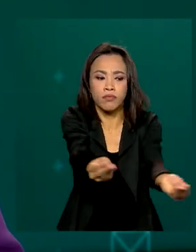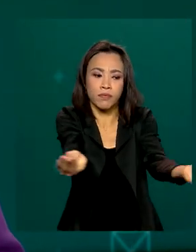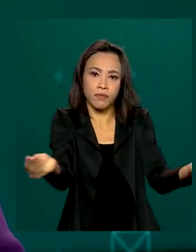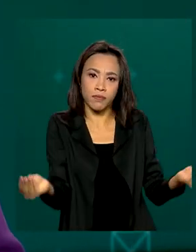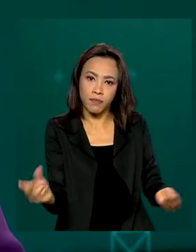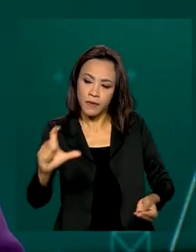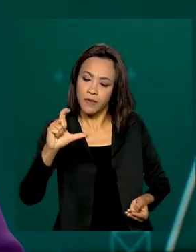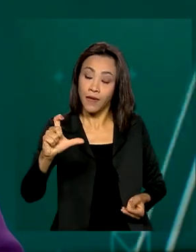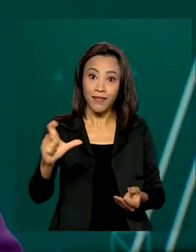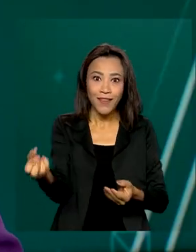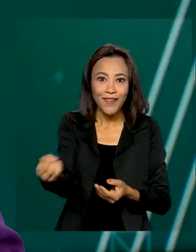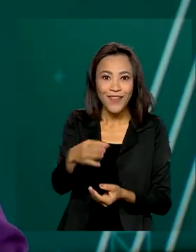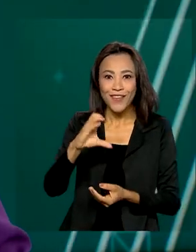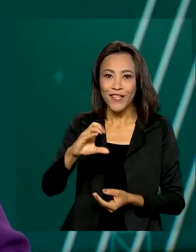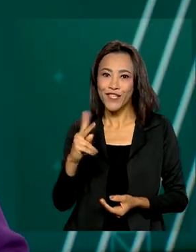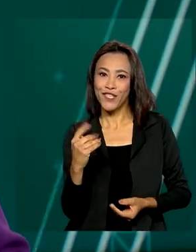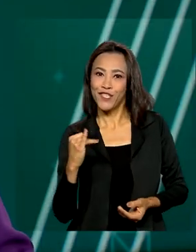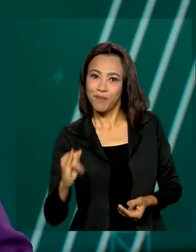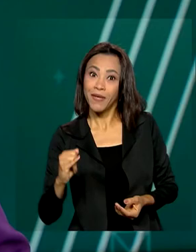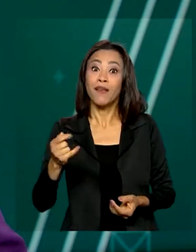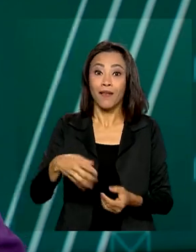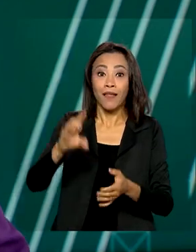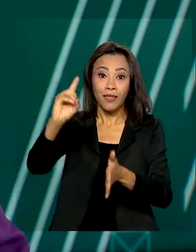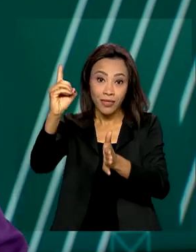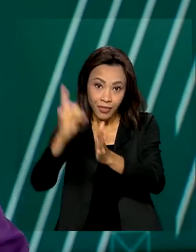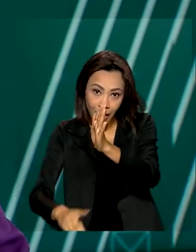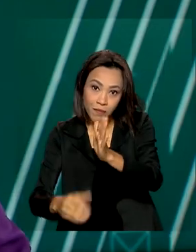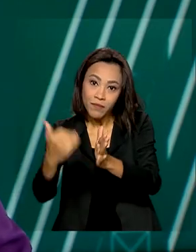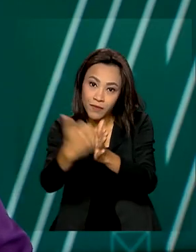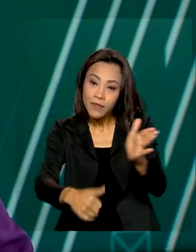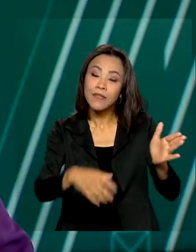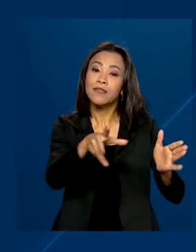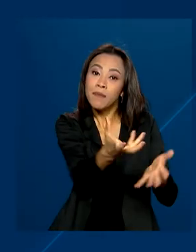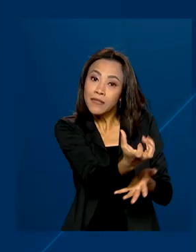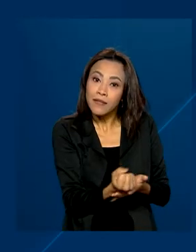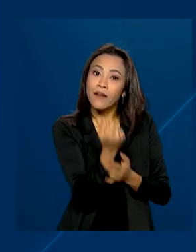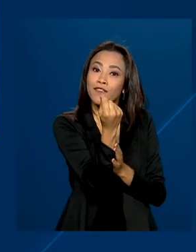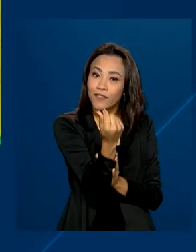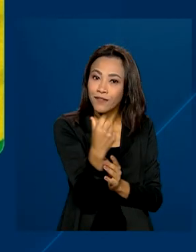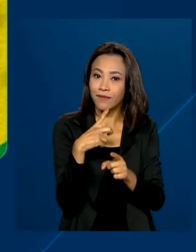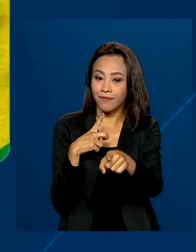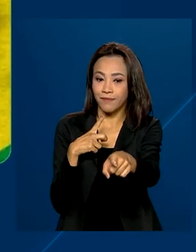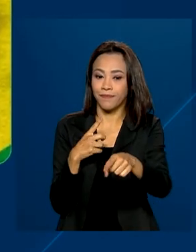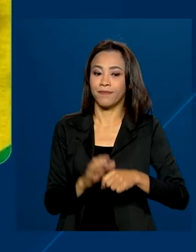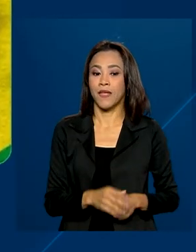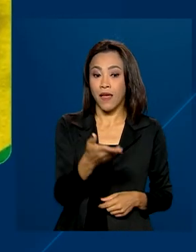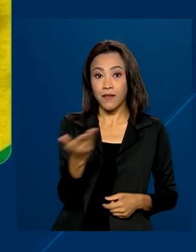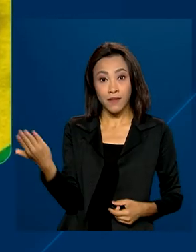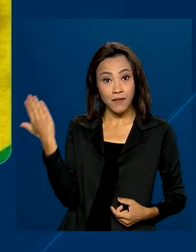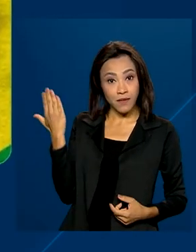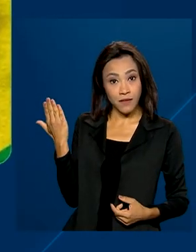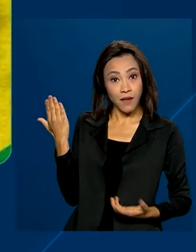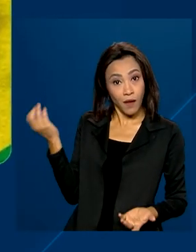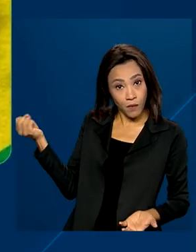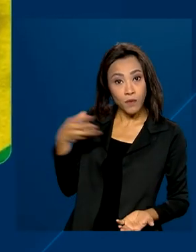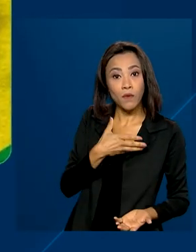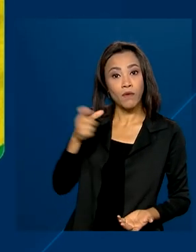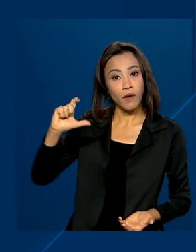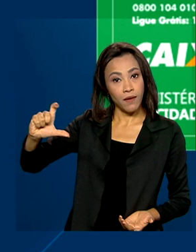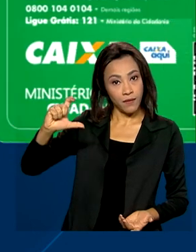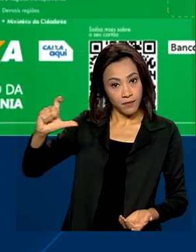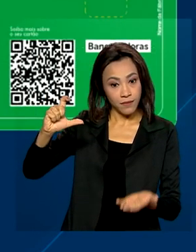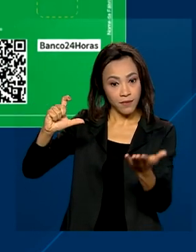versão tem chip nas funções de débito e saque em dinheiro. Este é o novo cartão Auxílio Brasil.